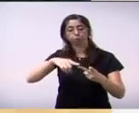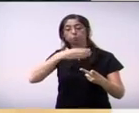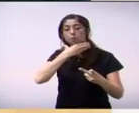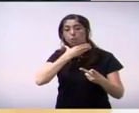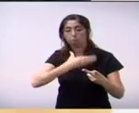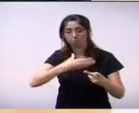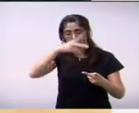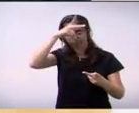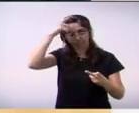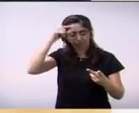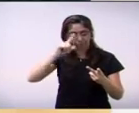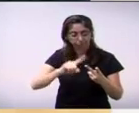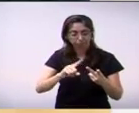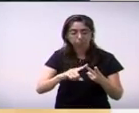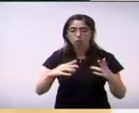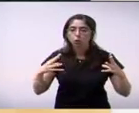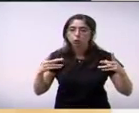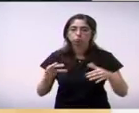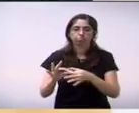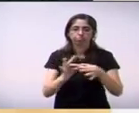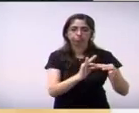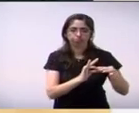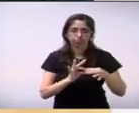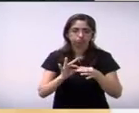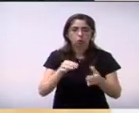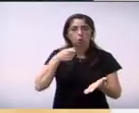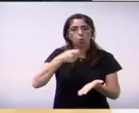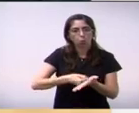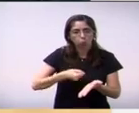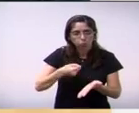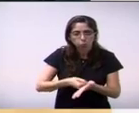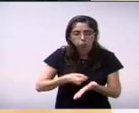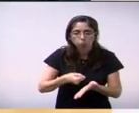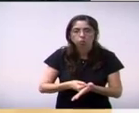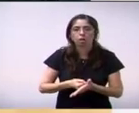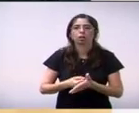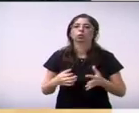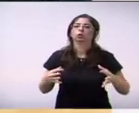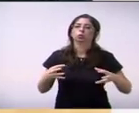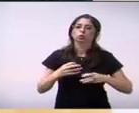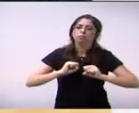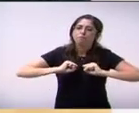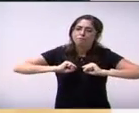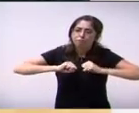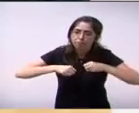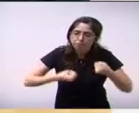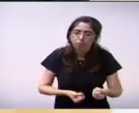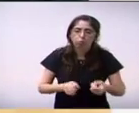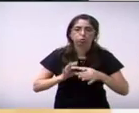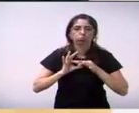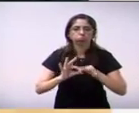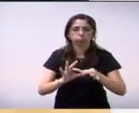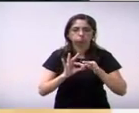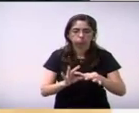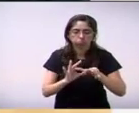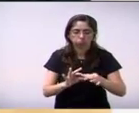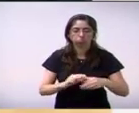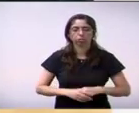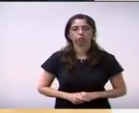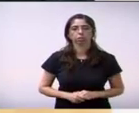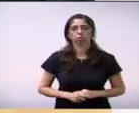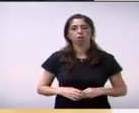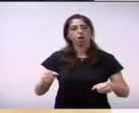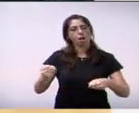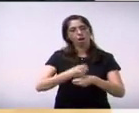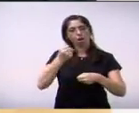contribuíram para interceder na soma para interceder pela reforma